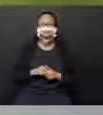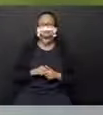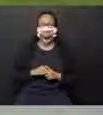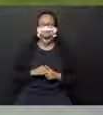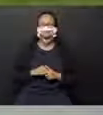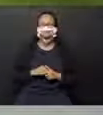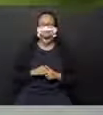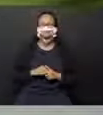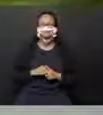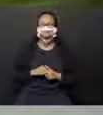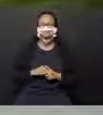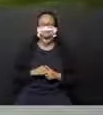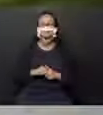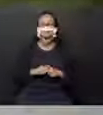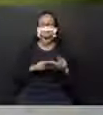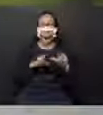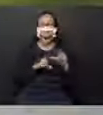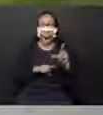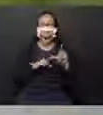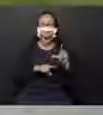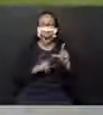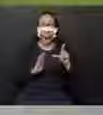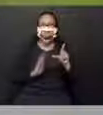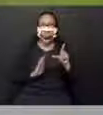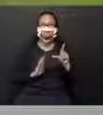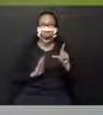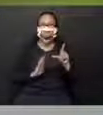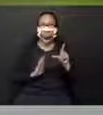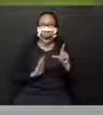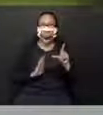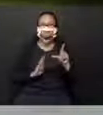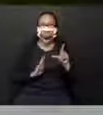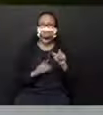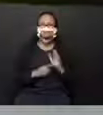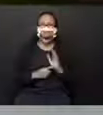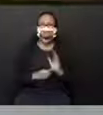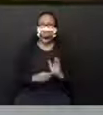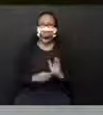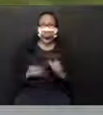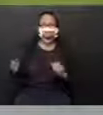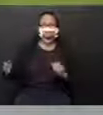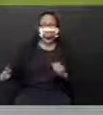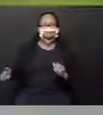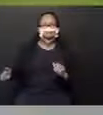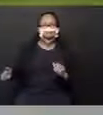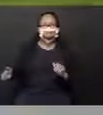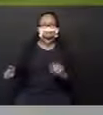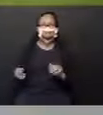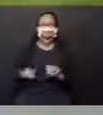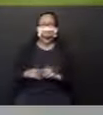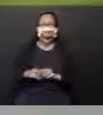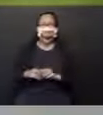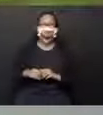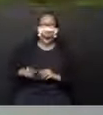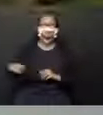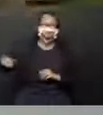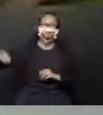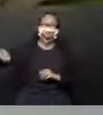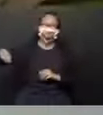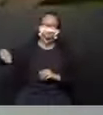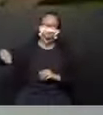Bom, na letra B, ela aparece de lado. Quando eu coloco a lanterna na lateral,